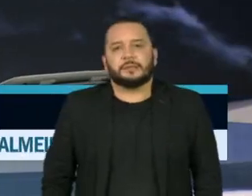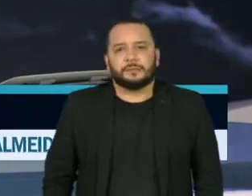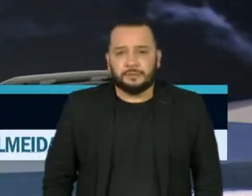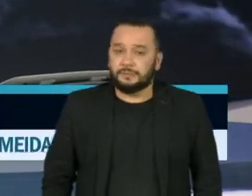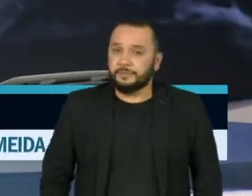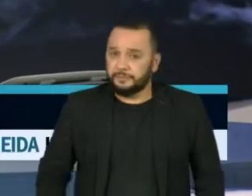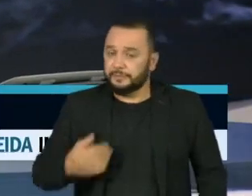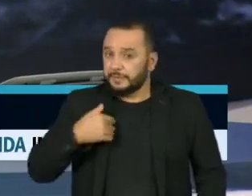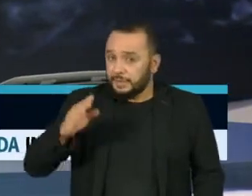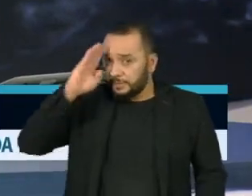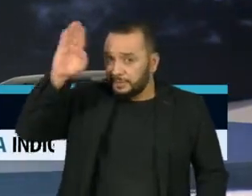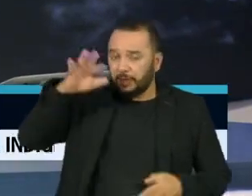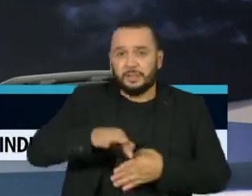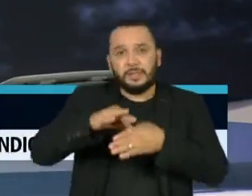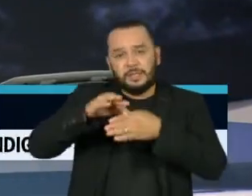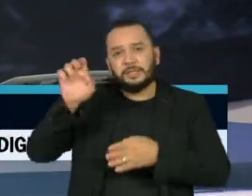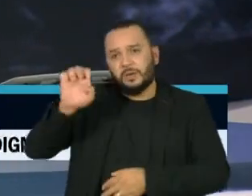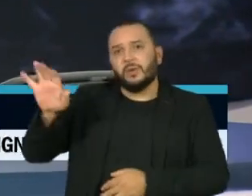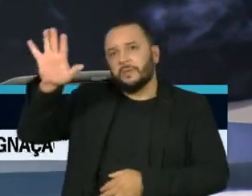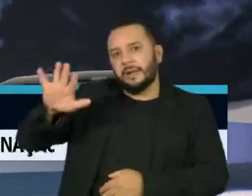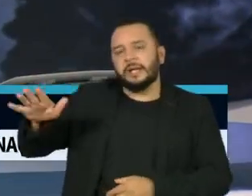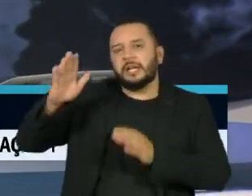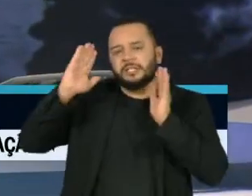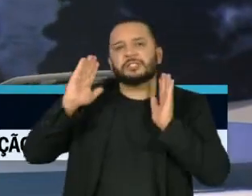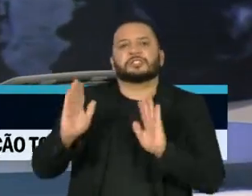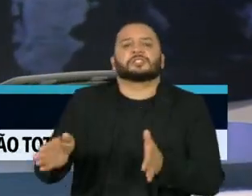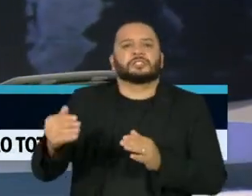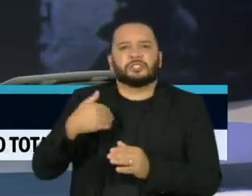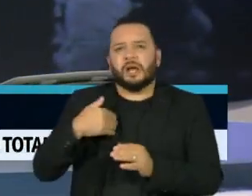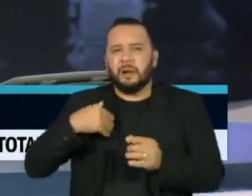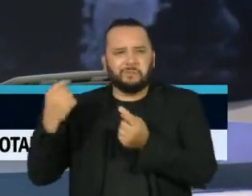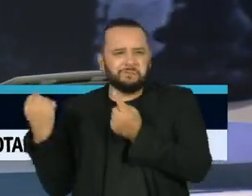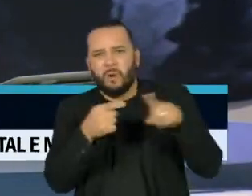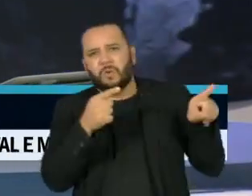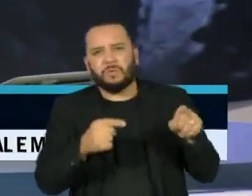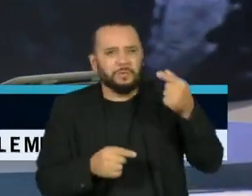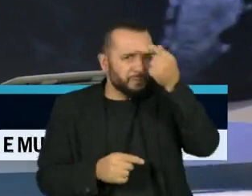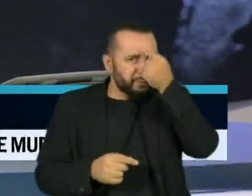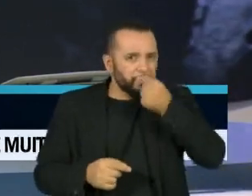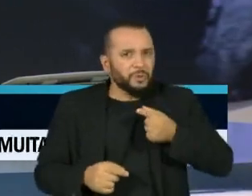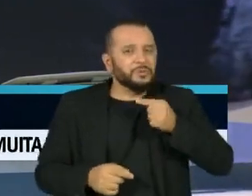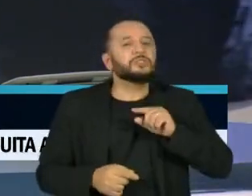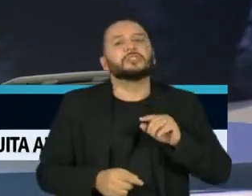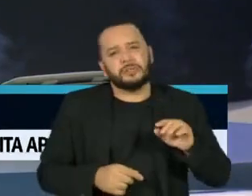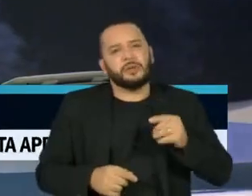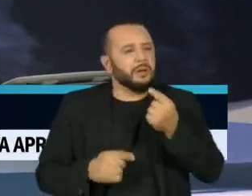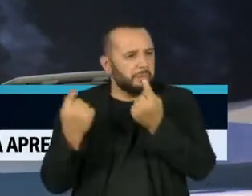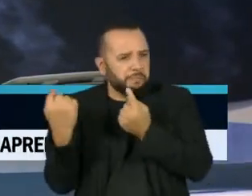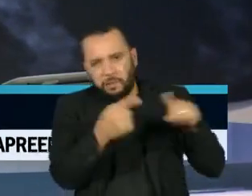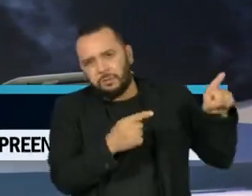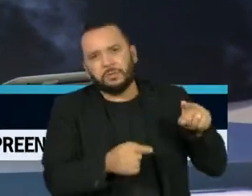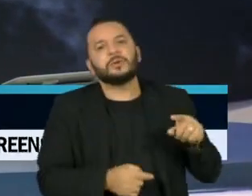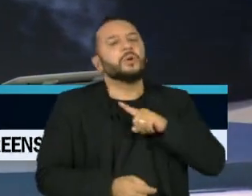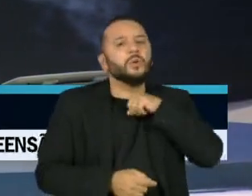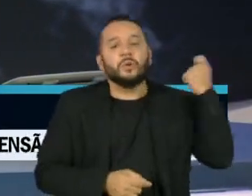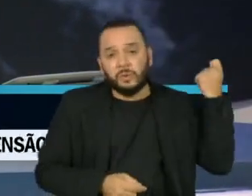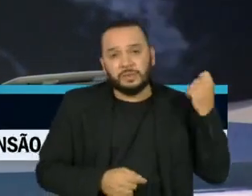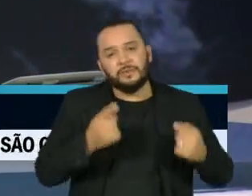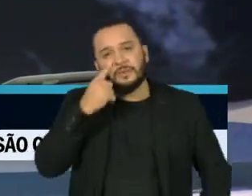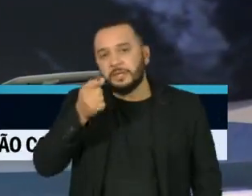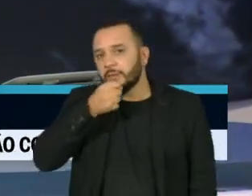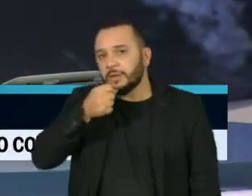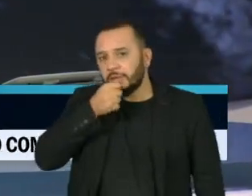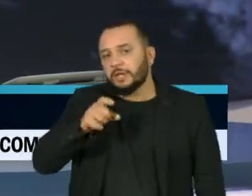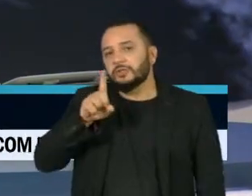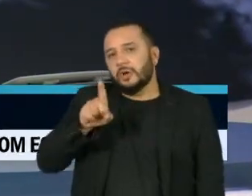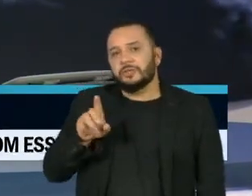As principais lideranças europeias reagiram condenando as ações de Putin no leste europeu. Veja na reportagem de Cristiane Ramalho, correspondente da Deutsche